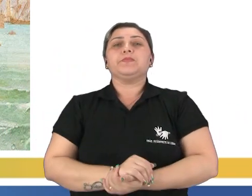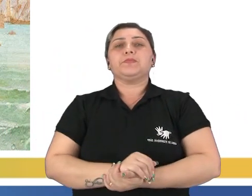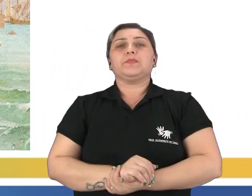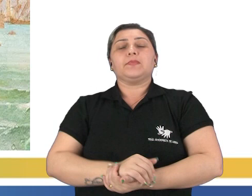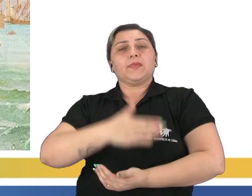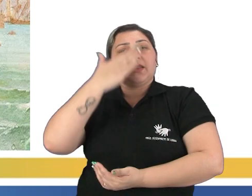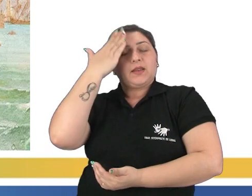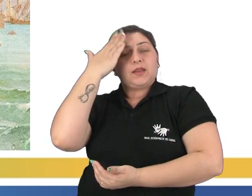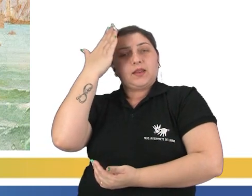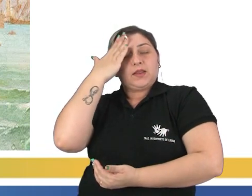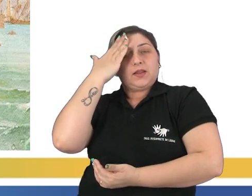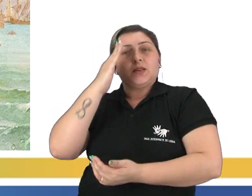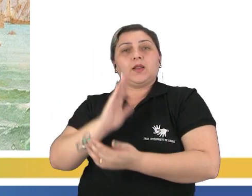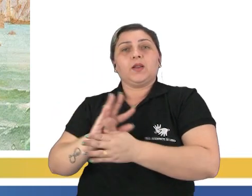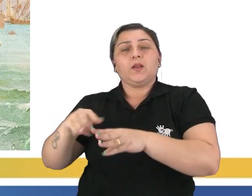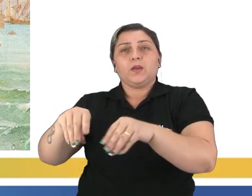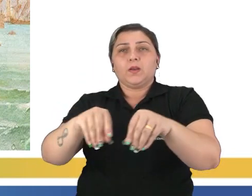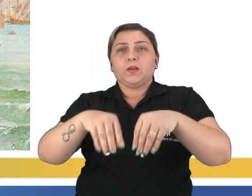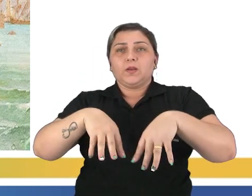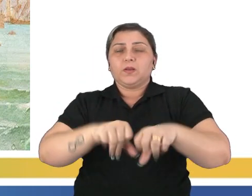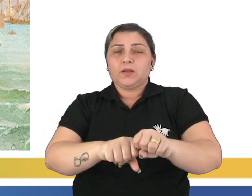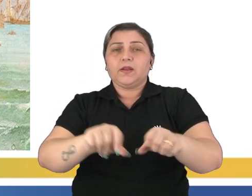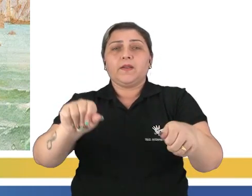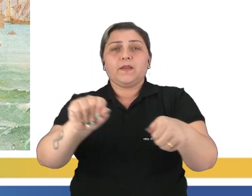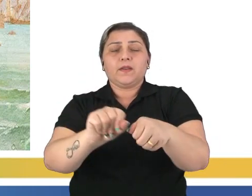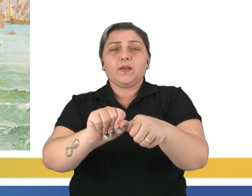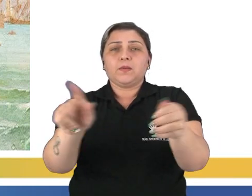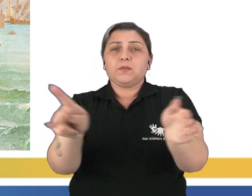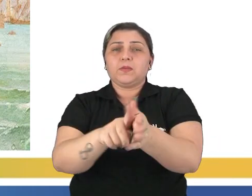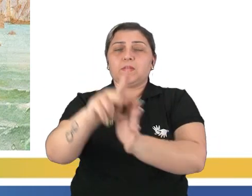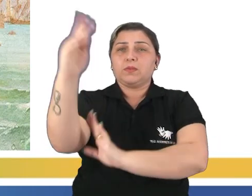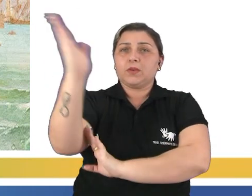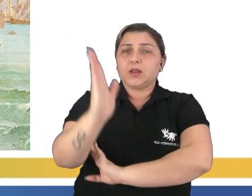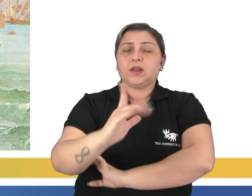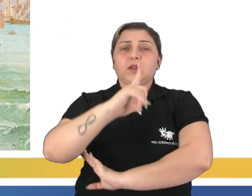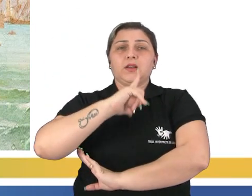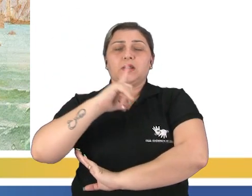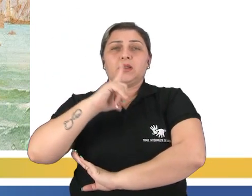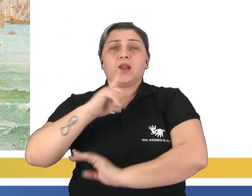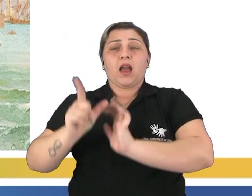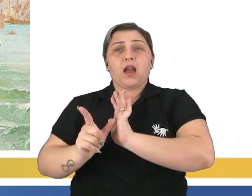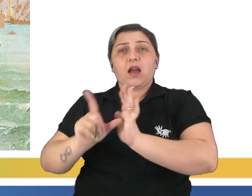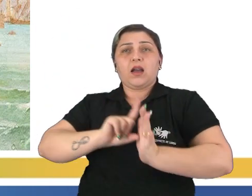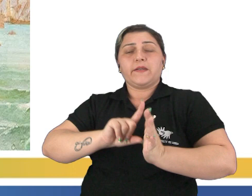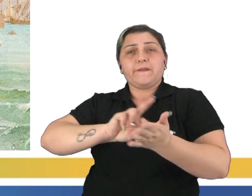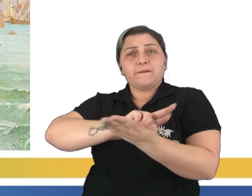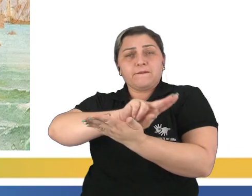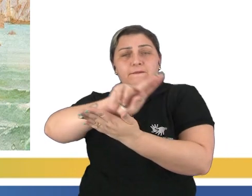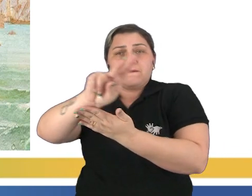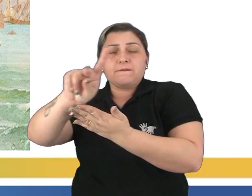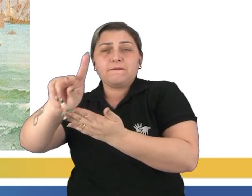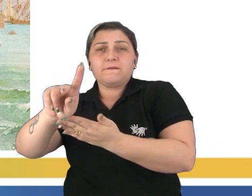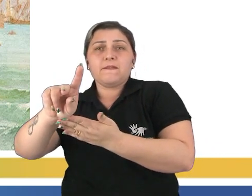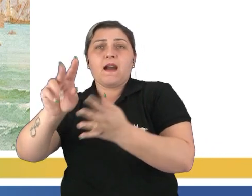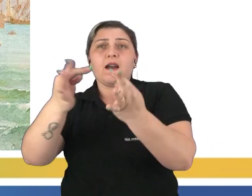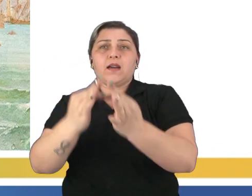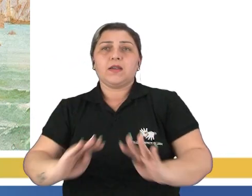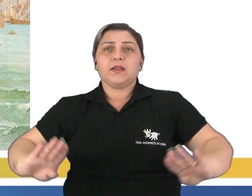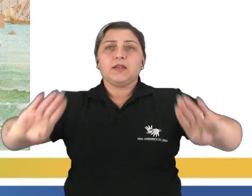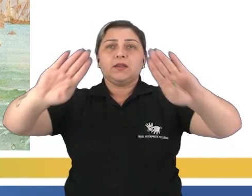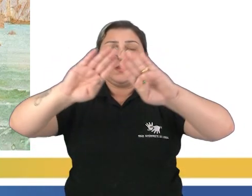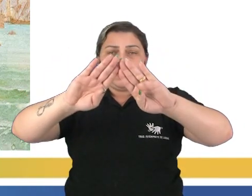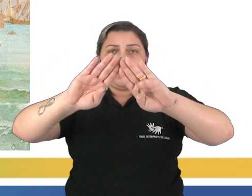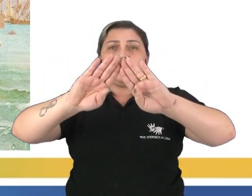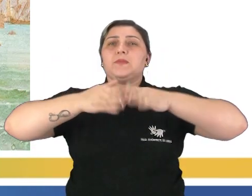é sabido que no território em que se formou o Brasil, havia antes várias tribos nativas com